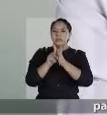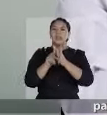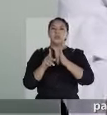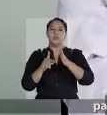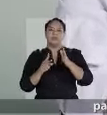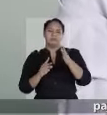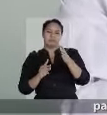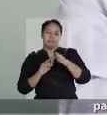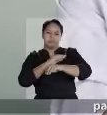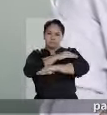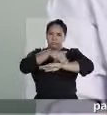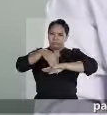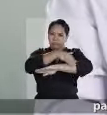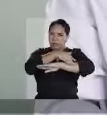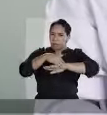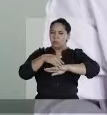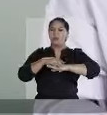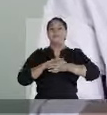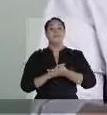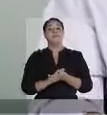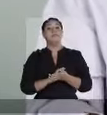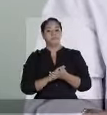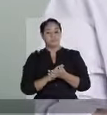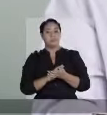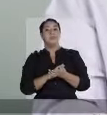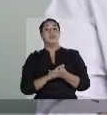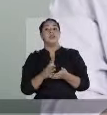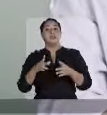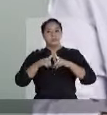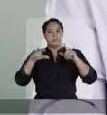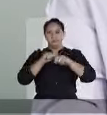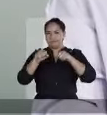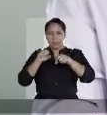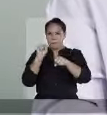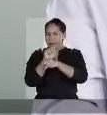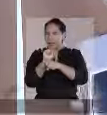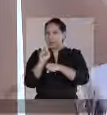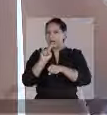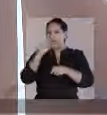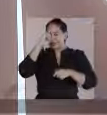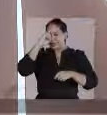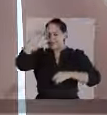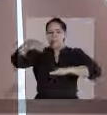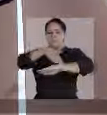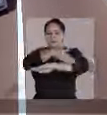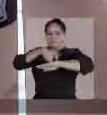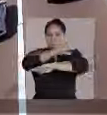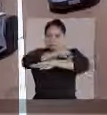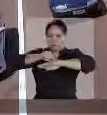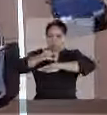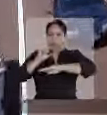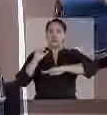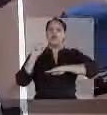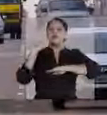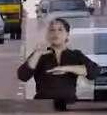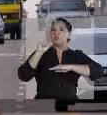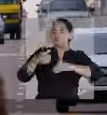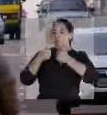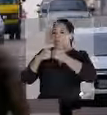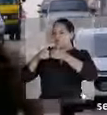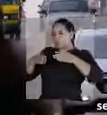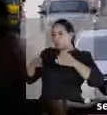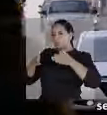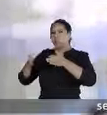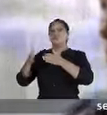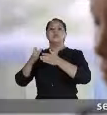urbano por décadas a fio. Nossa administração não ficou parada. Ideias como a faixa azul, o corredor exclusivo dos